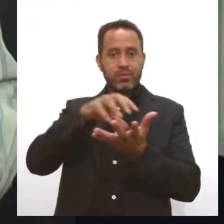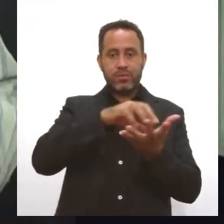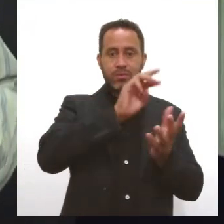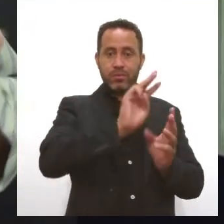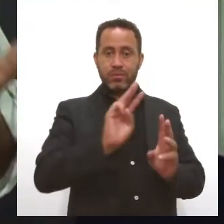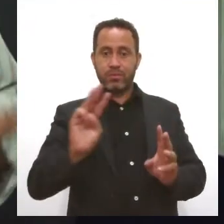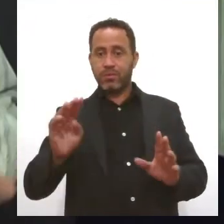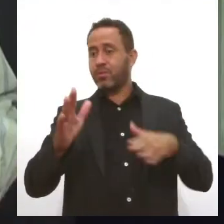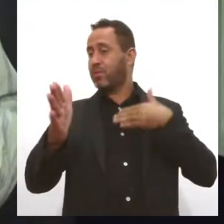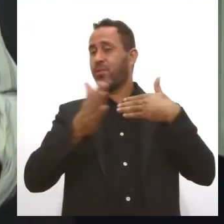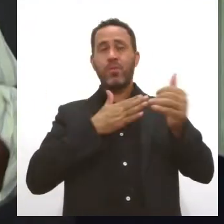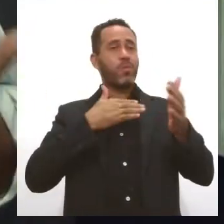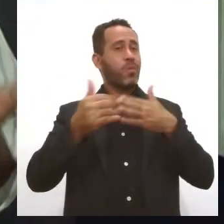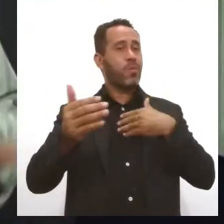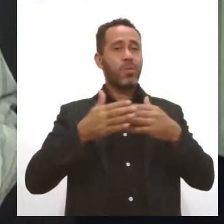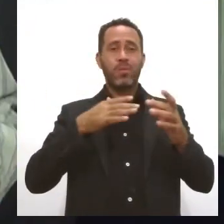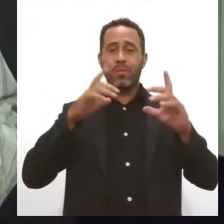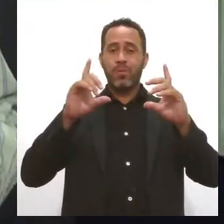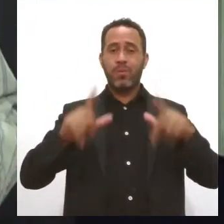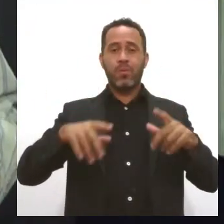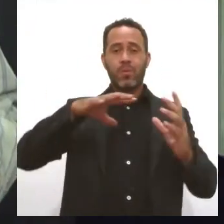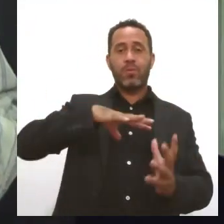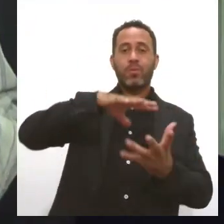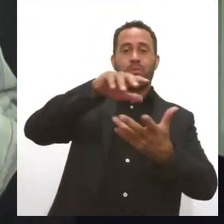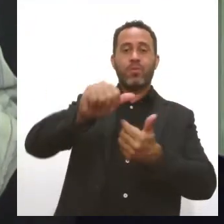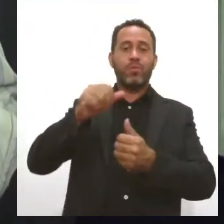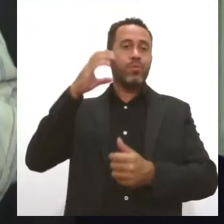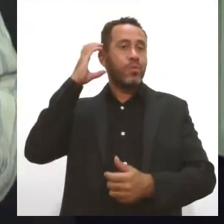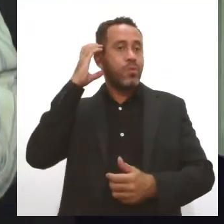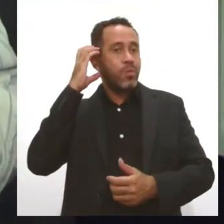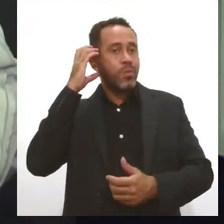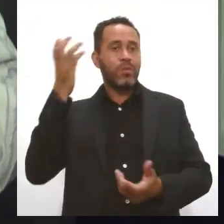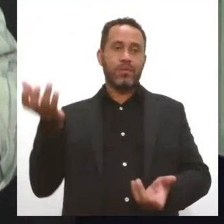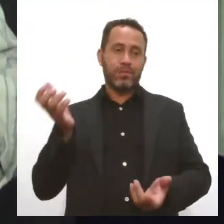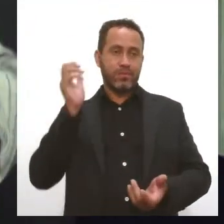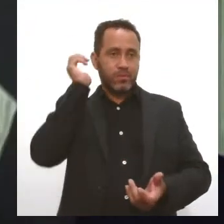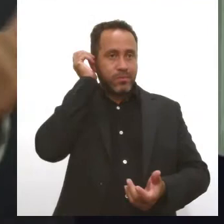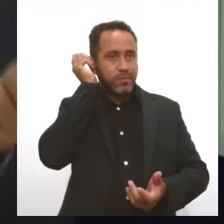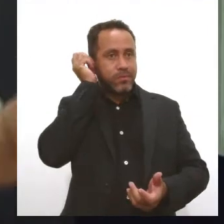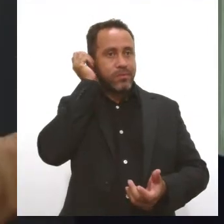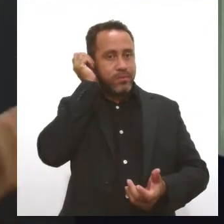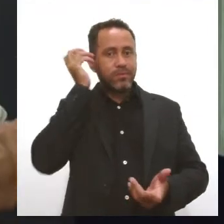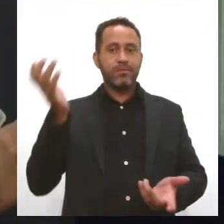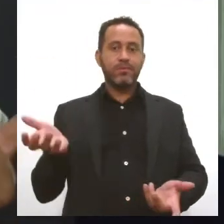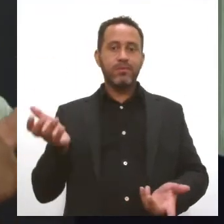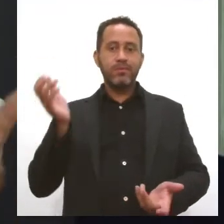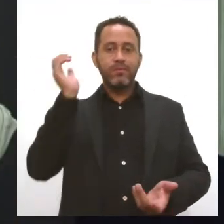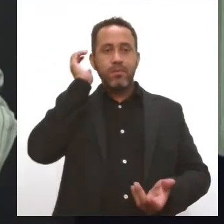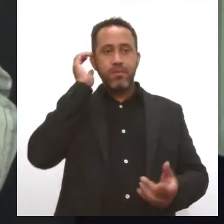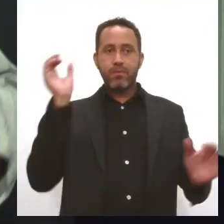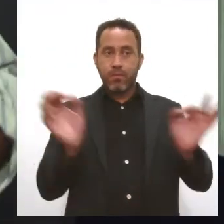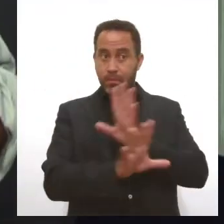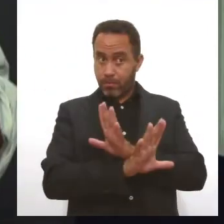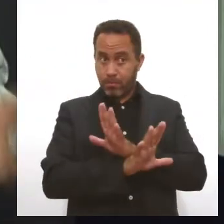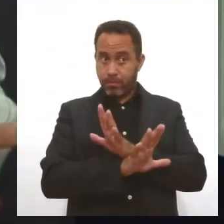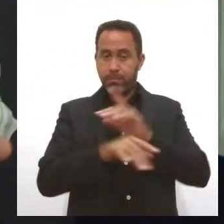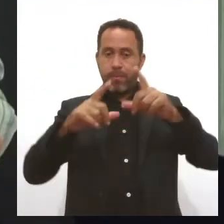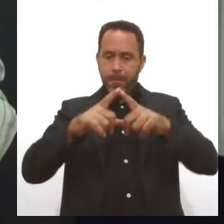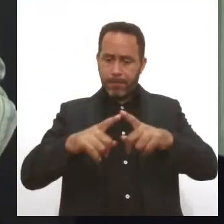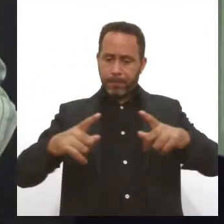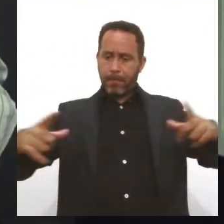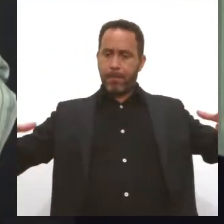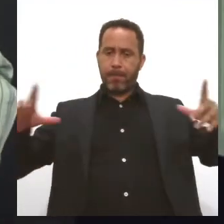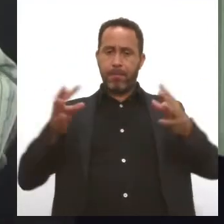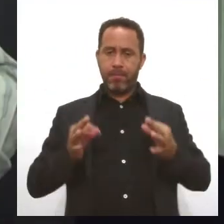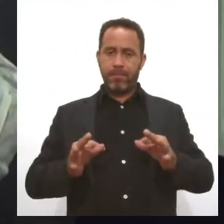qualquer parte do mundo. Então, ao invés de acabar, não, houve essa ampliação.